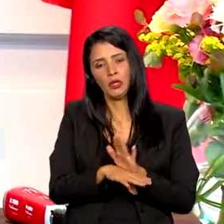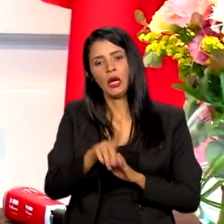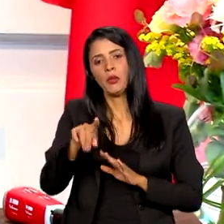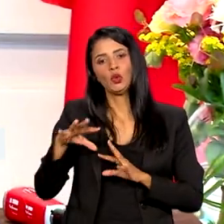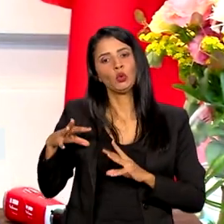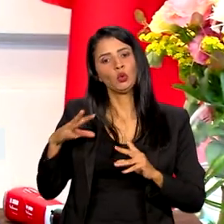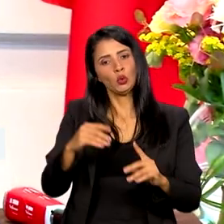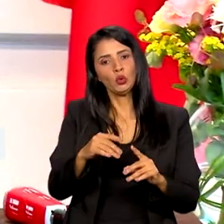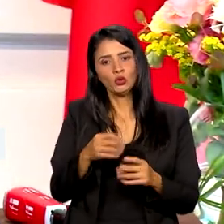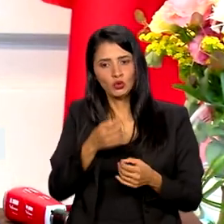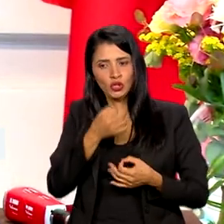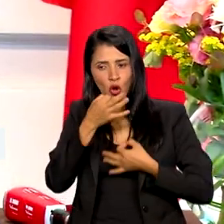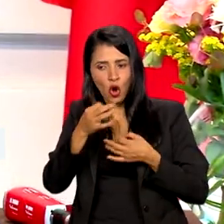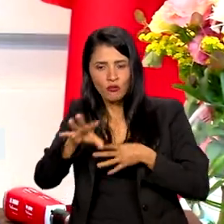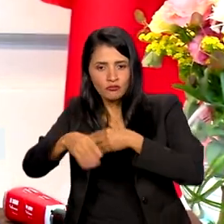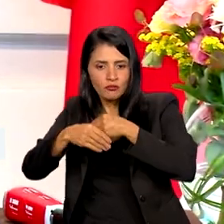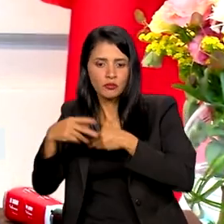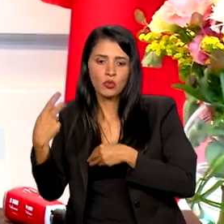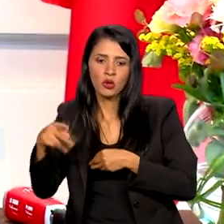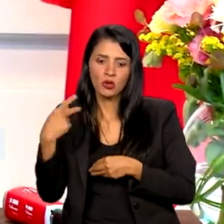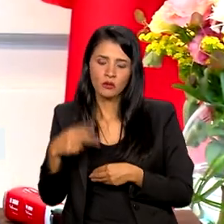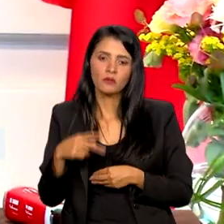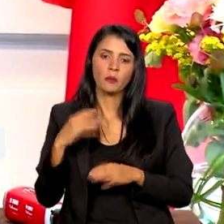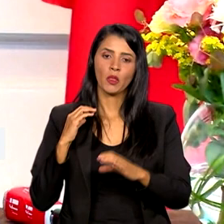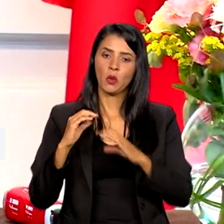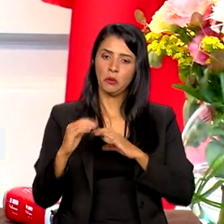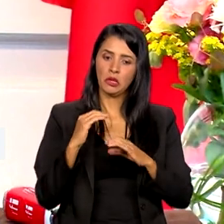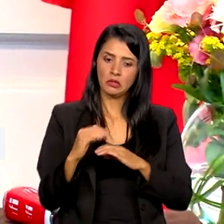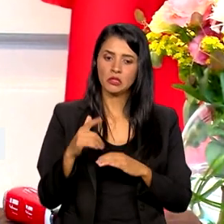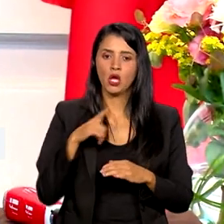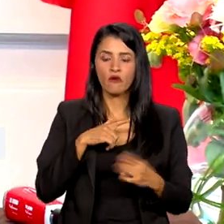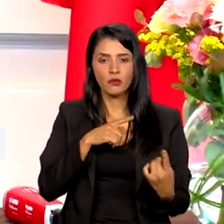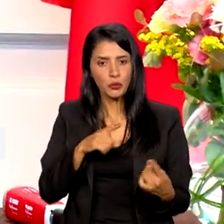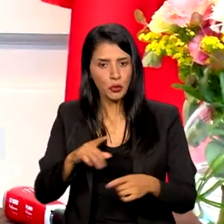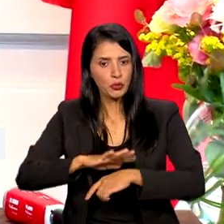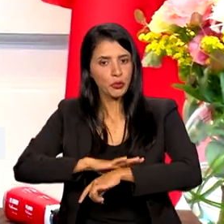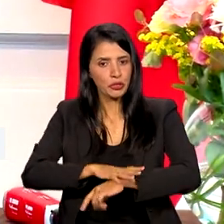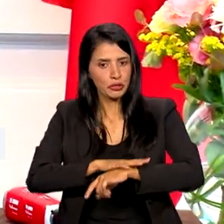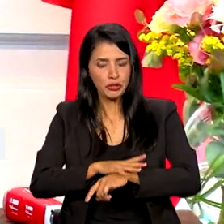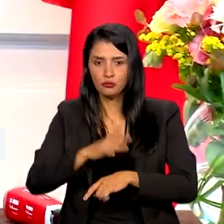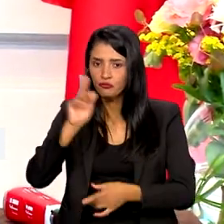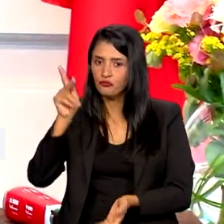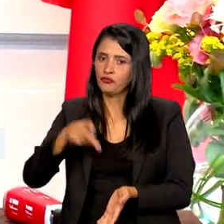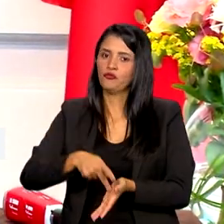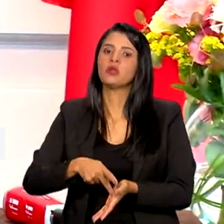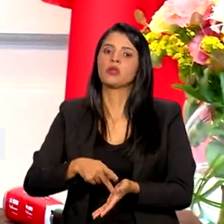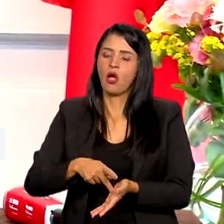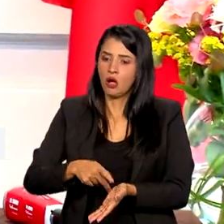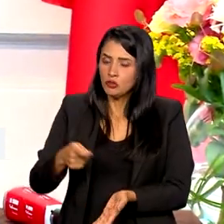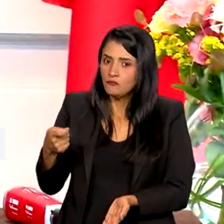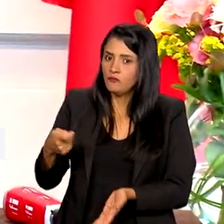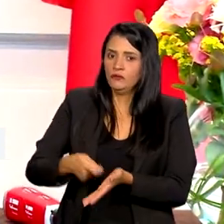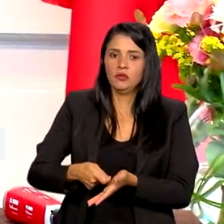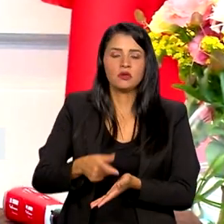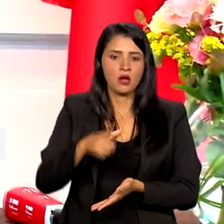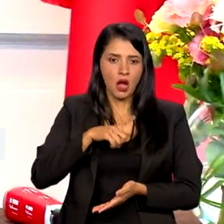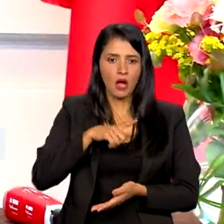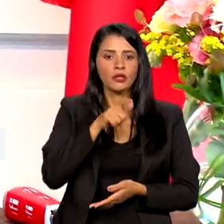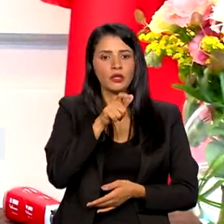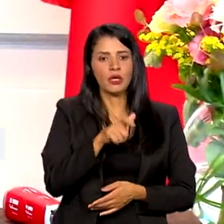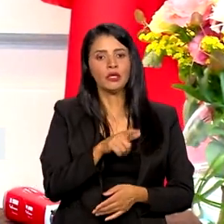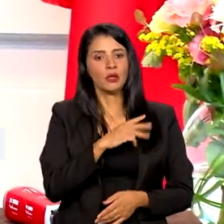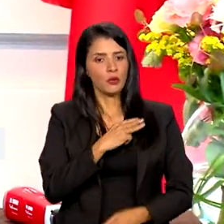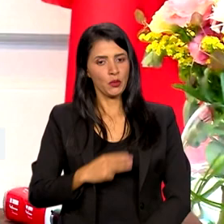um pouquinho de um aptizer, uma comunicação que combata o racismo de frente e firmemente. Eu acho que ela, enquanto atleta,